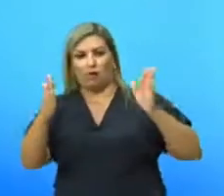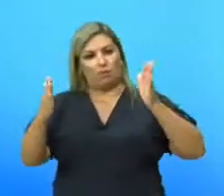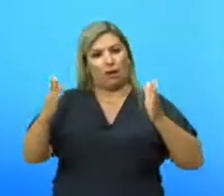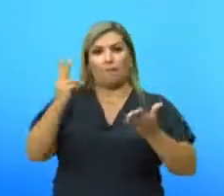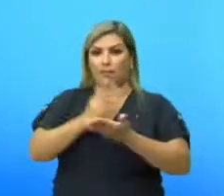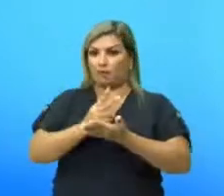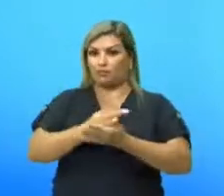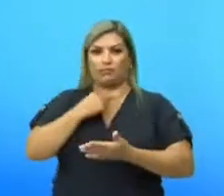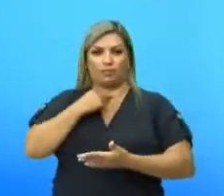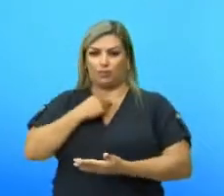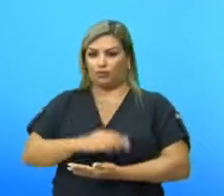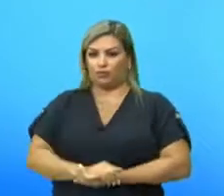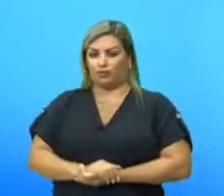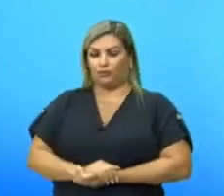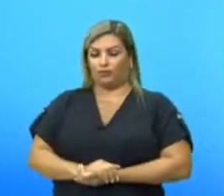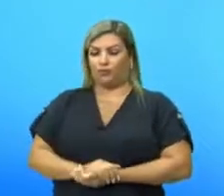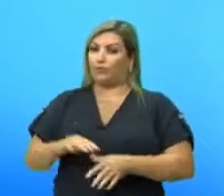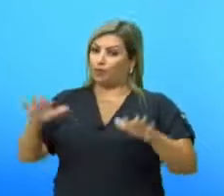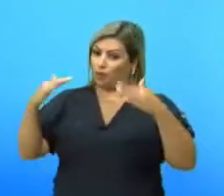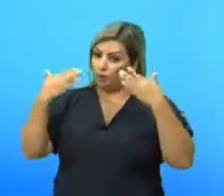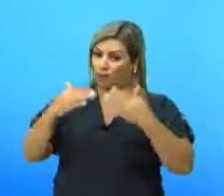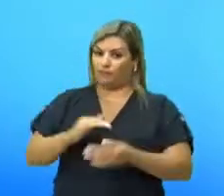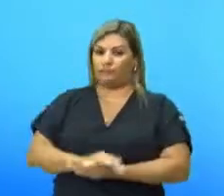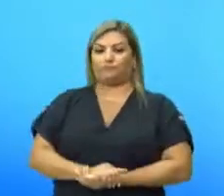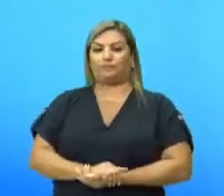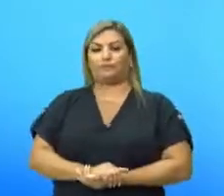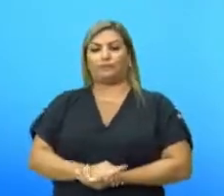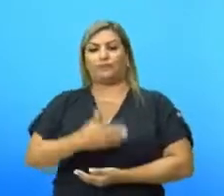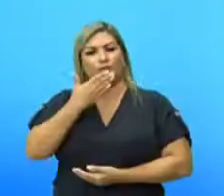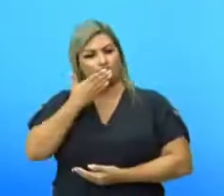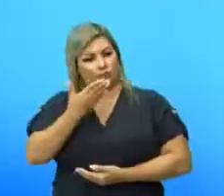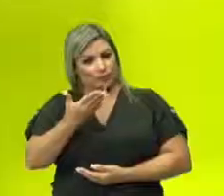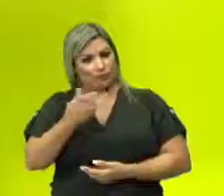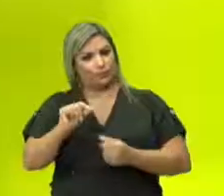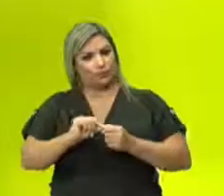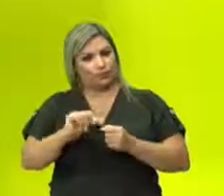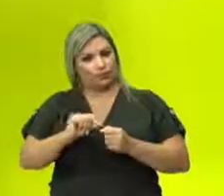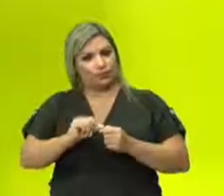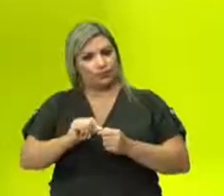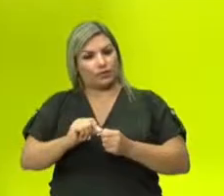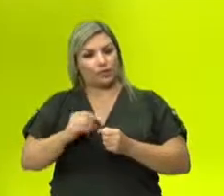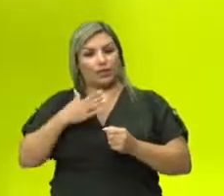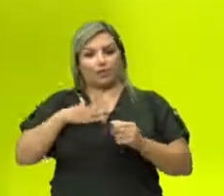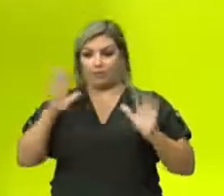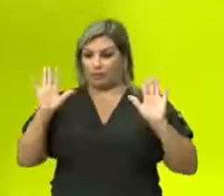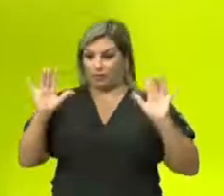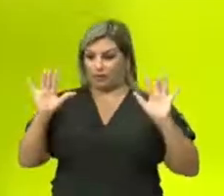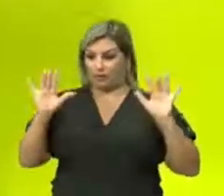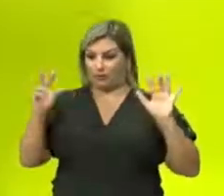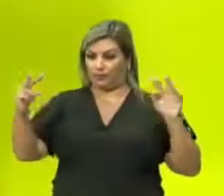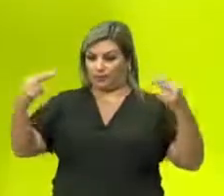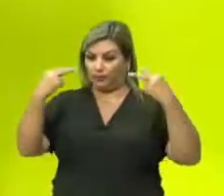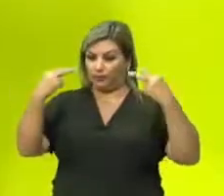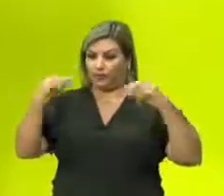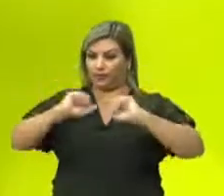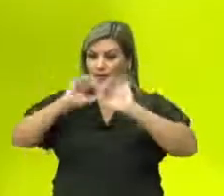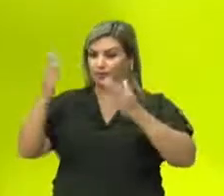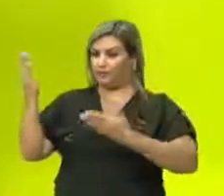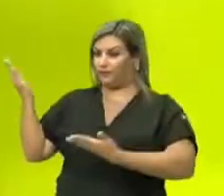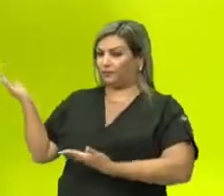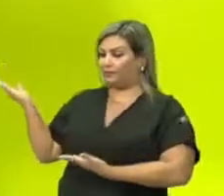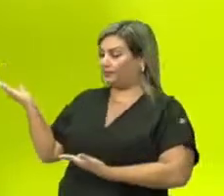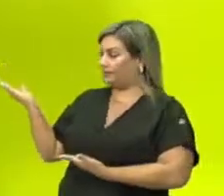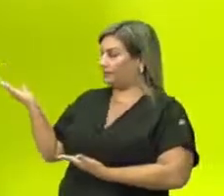plano? Olha aqui para mim, por favor. Eu vou pedir que eu vou fazer algo aqui com minha mão para que você enxergue. É isso aqui, ó.